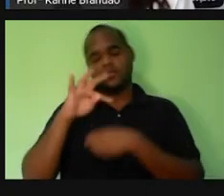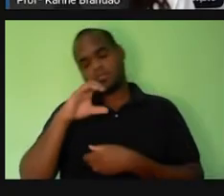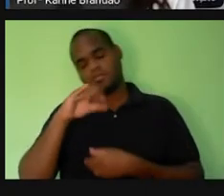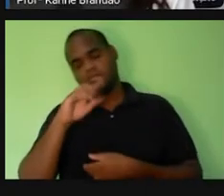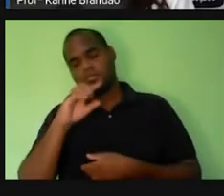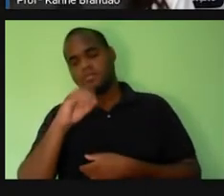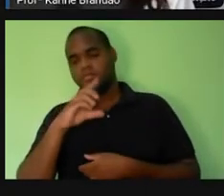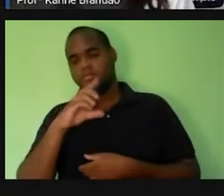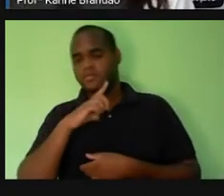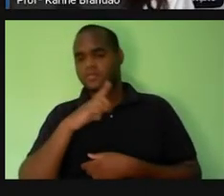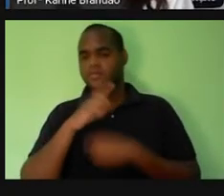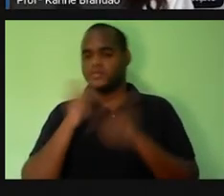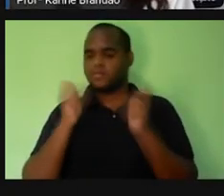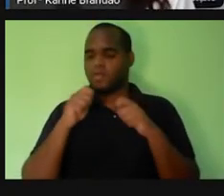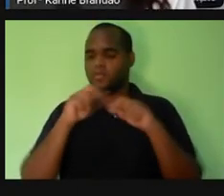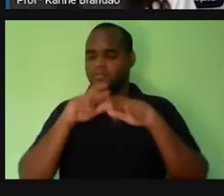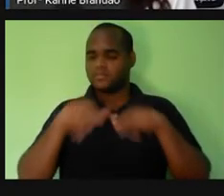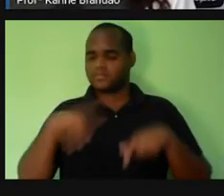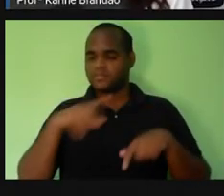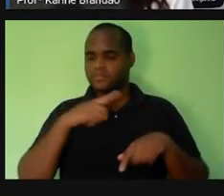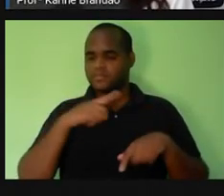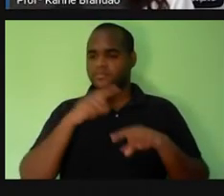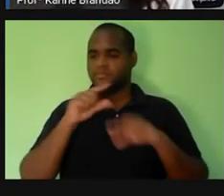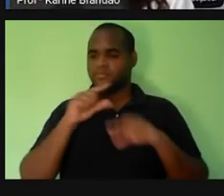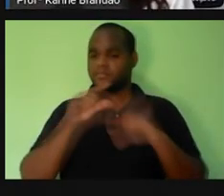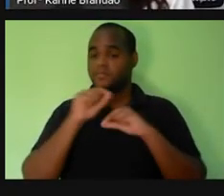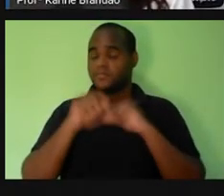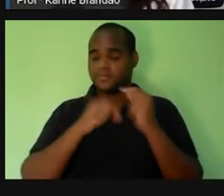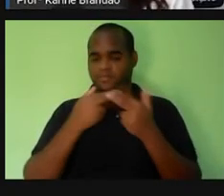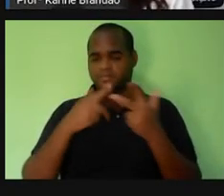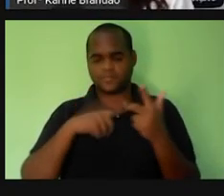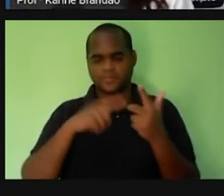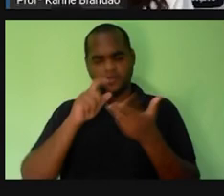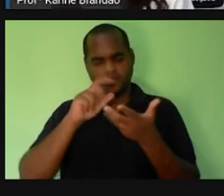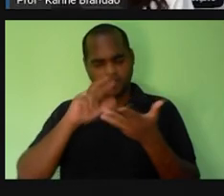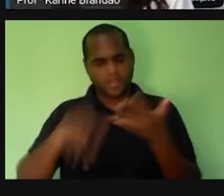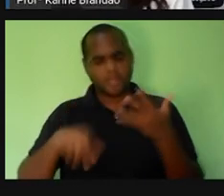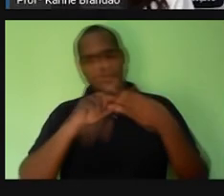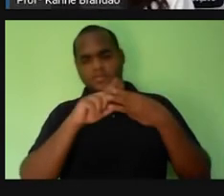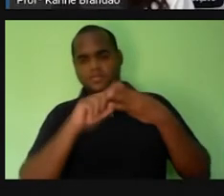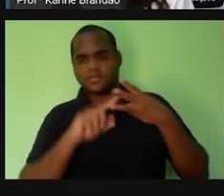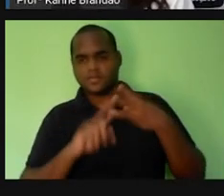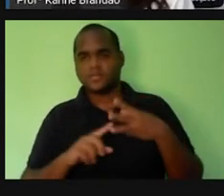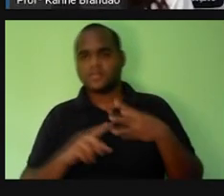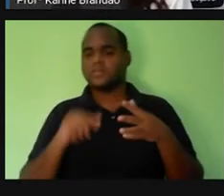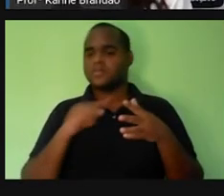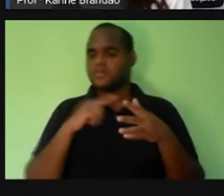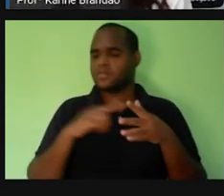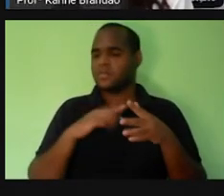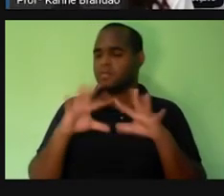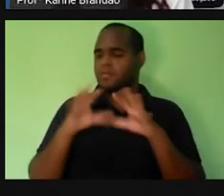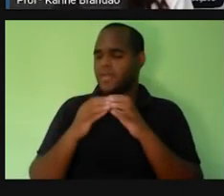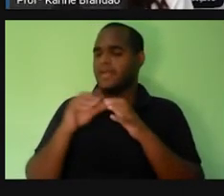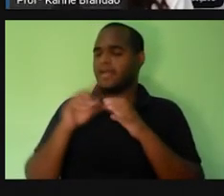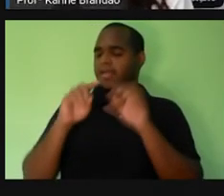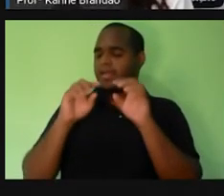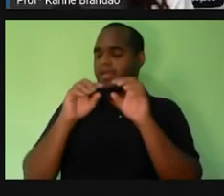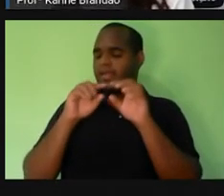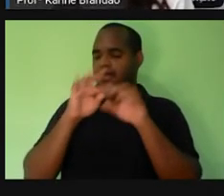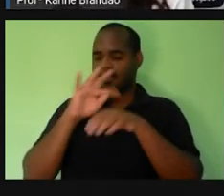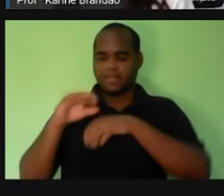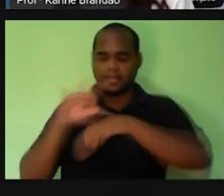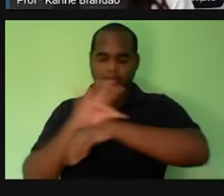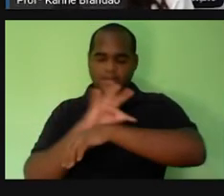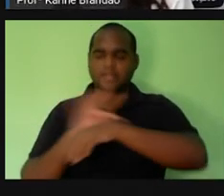dos vegetais. Certo? E aqui, essas três figuras abaixo, né? Elas mostram tecidos animais.